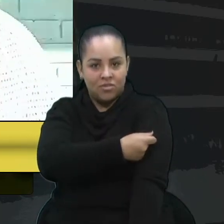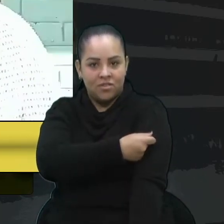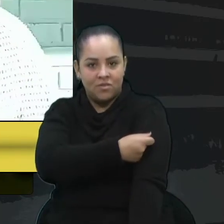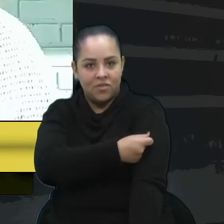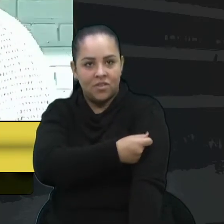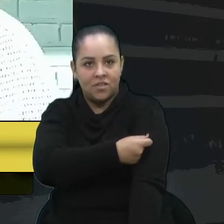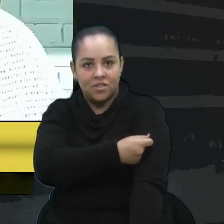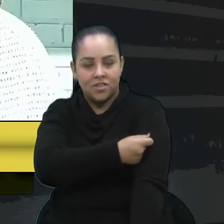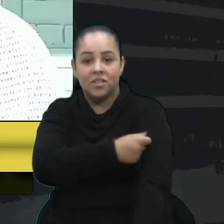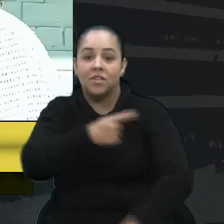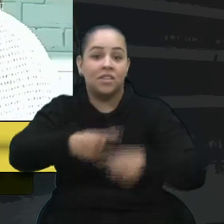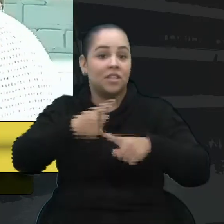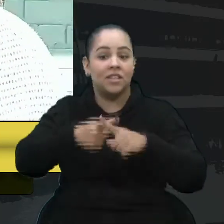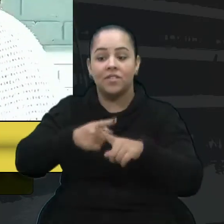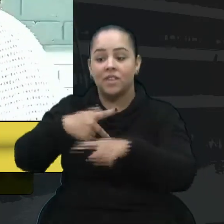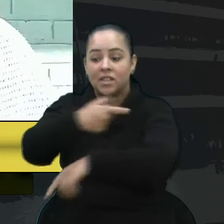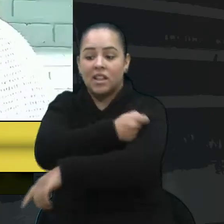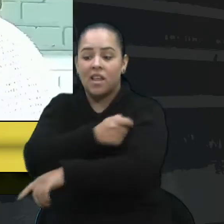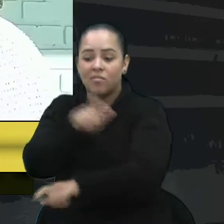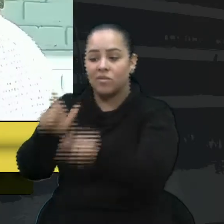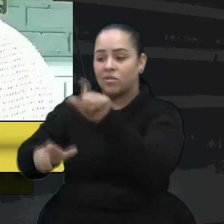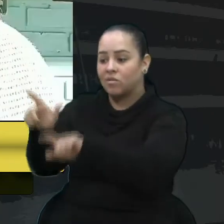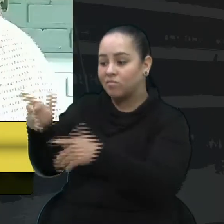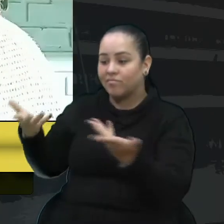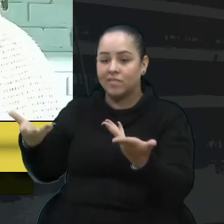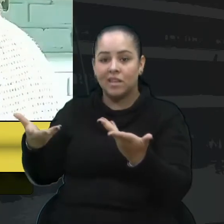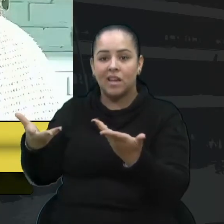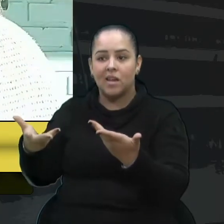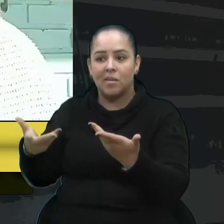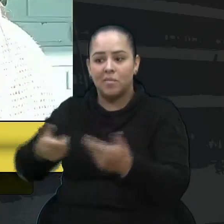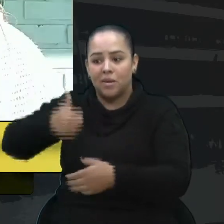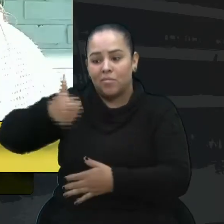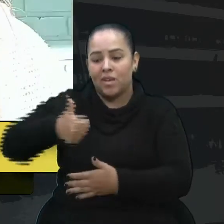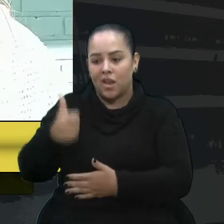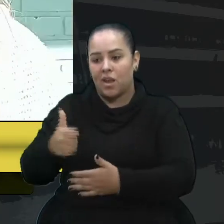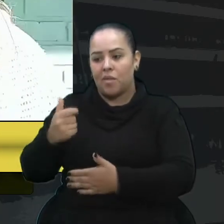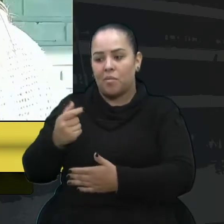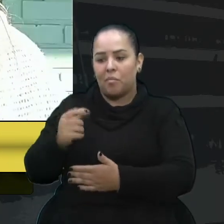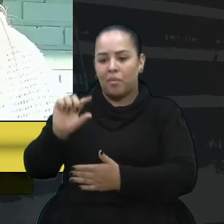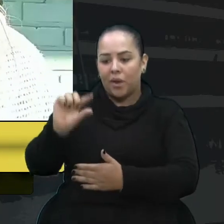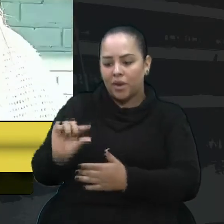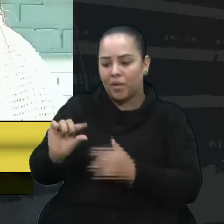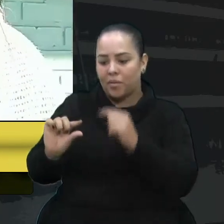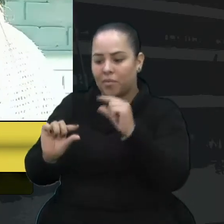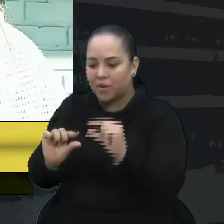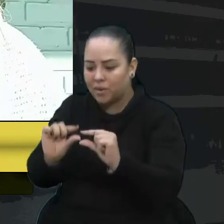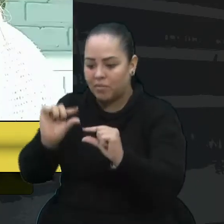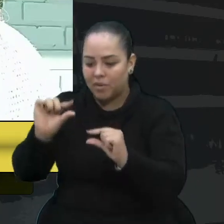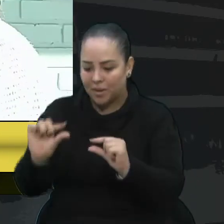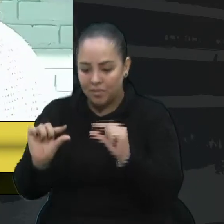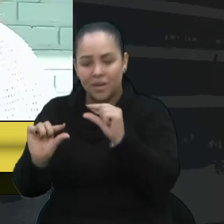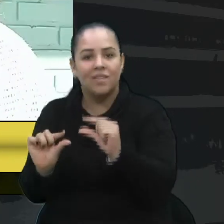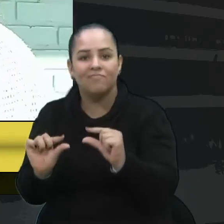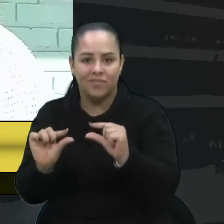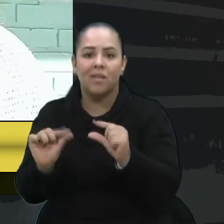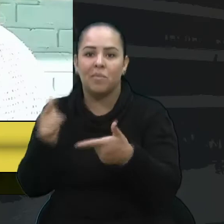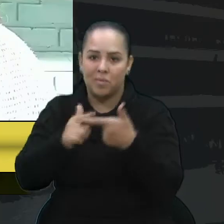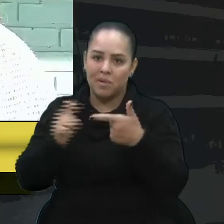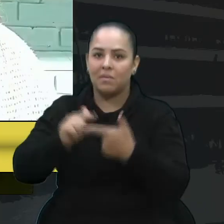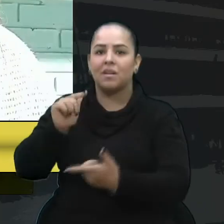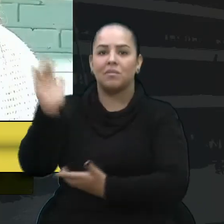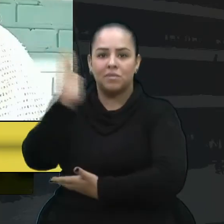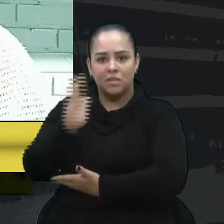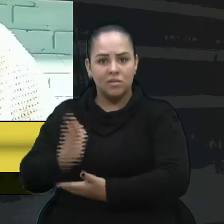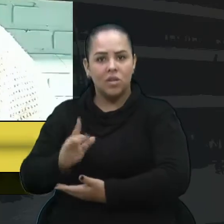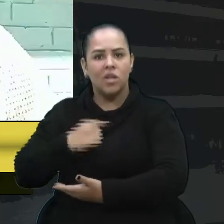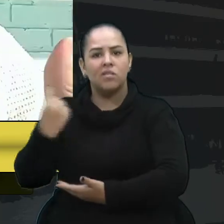Porque, na verdade, a gente está recebendo vacina conta gota, né? E isso é um problema hoje no Brasil. A gente fica, às vezes, até